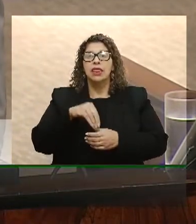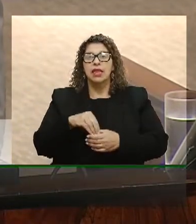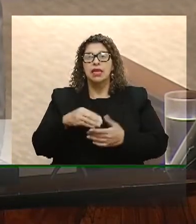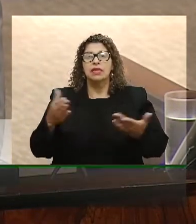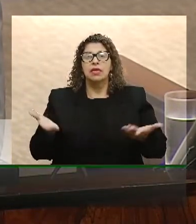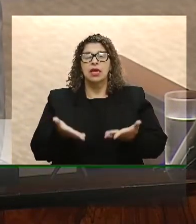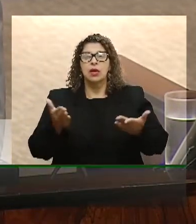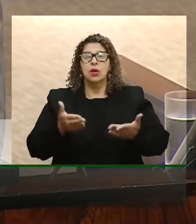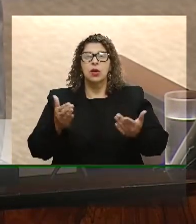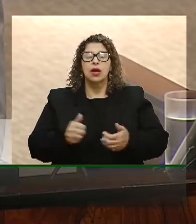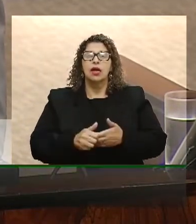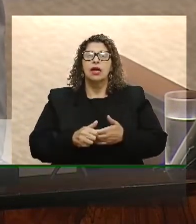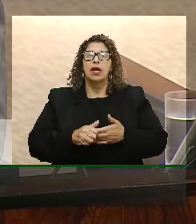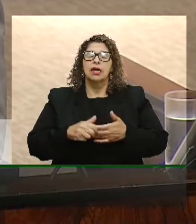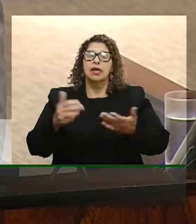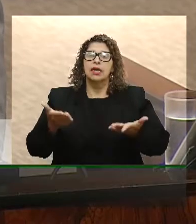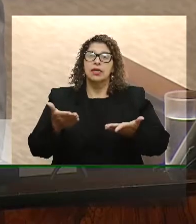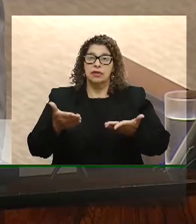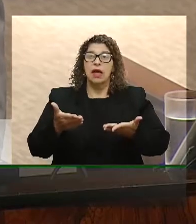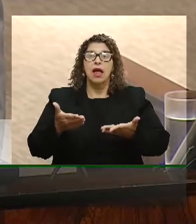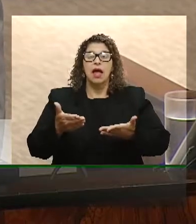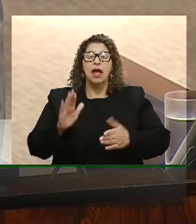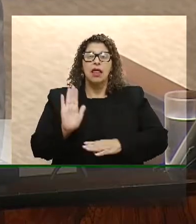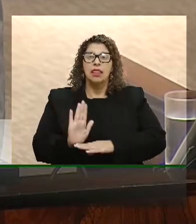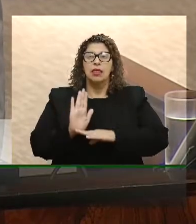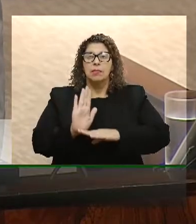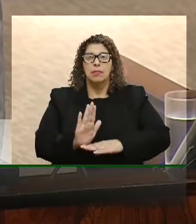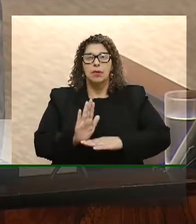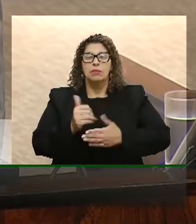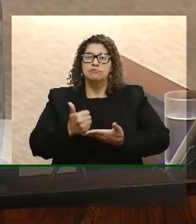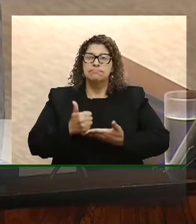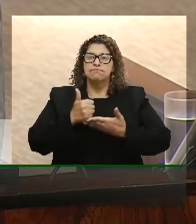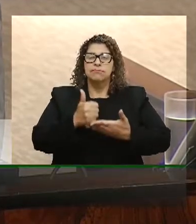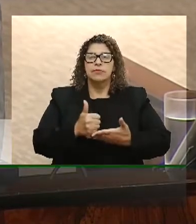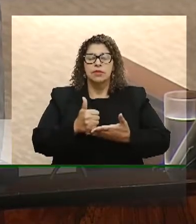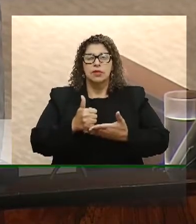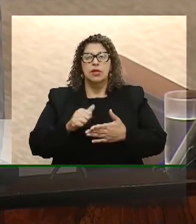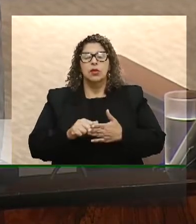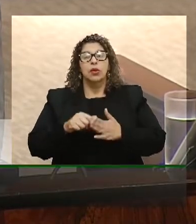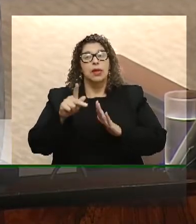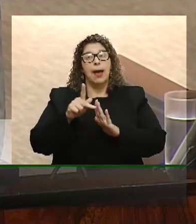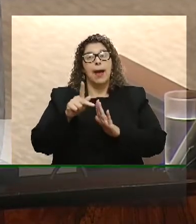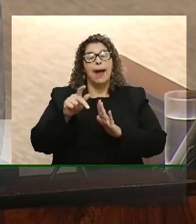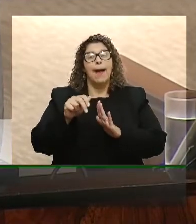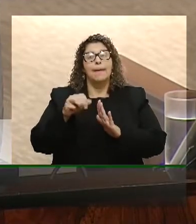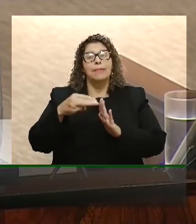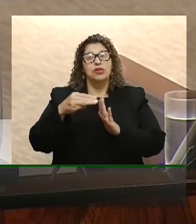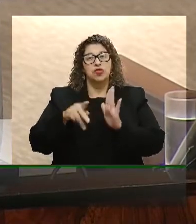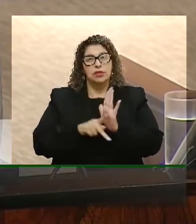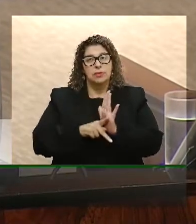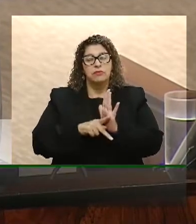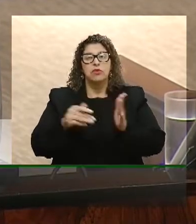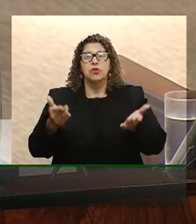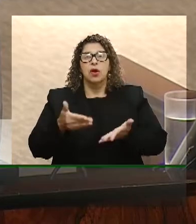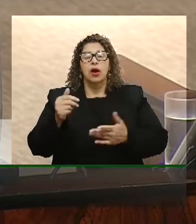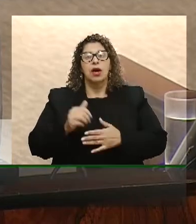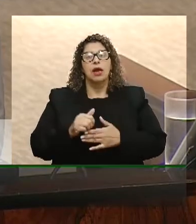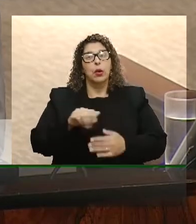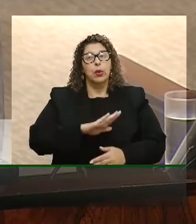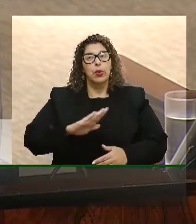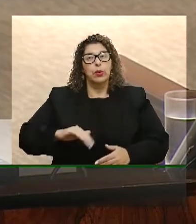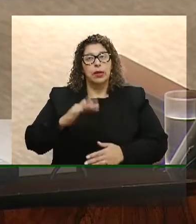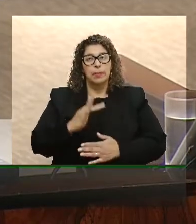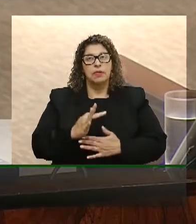da casa do manifesto em defesa das profissões contra a medida provisória 905-2019 do governo federal. Que seja